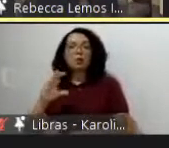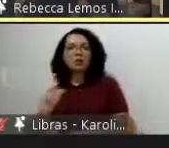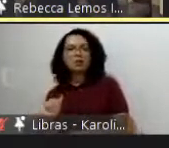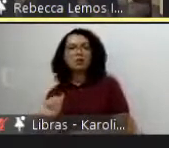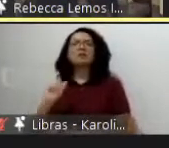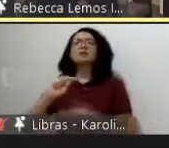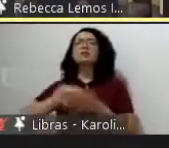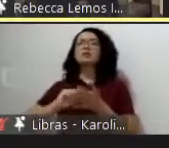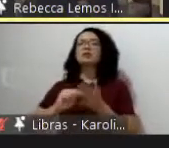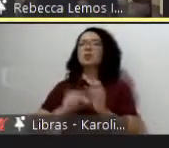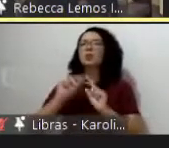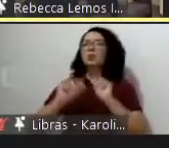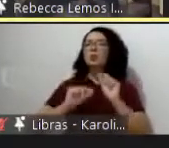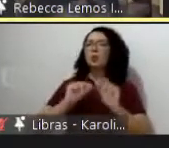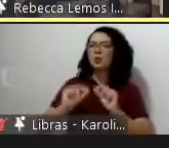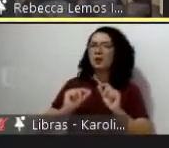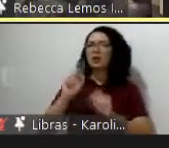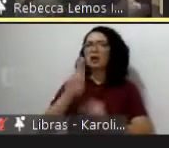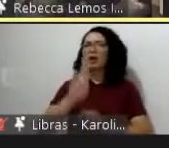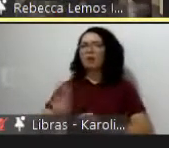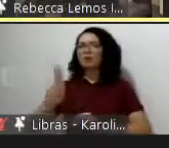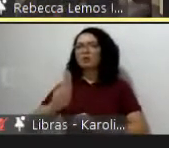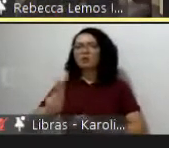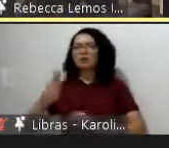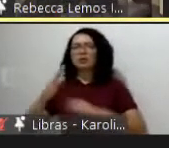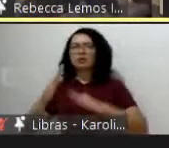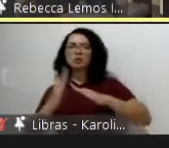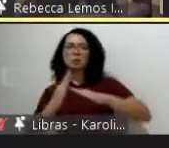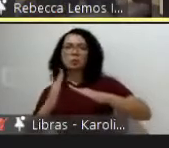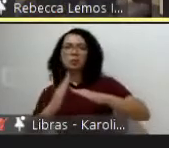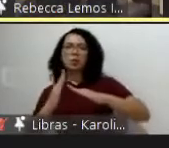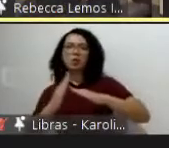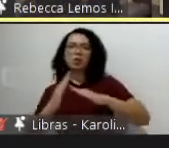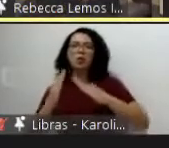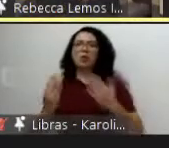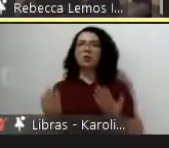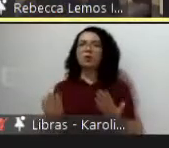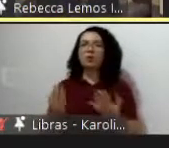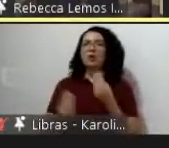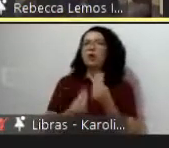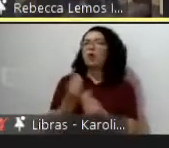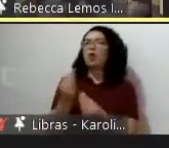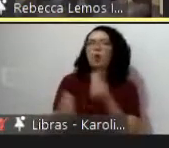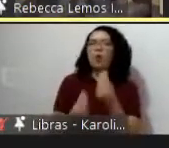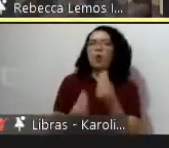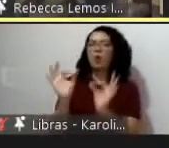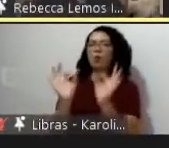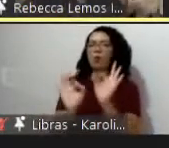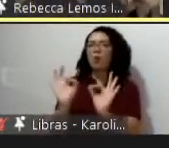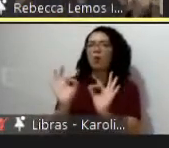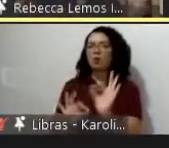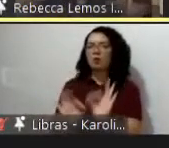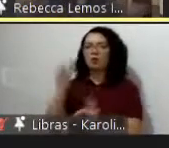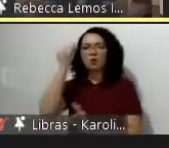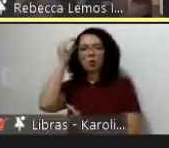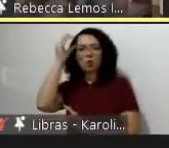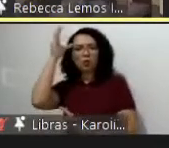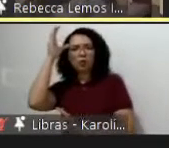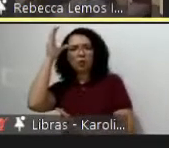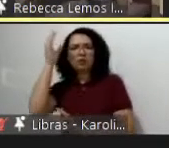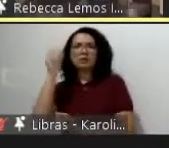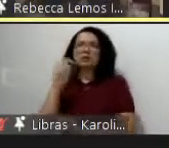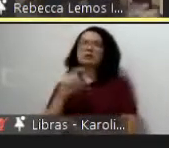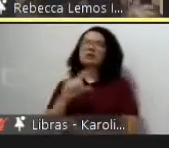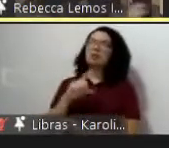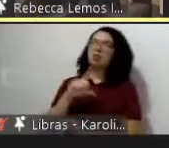instituída a seleção de saberes como se institucionalizou o conhecimento essa ilusão de que existe um conhecimento